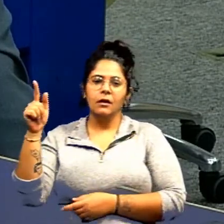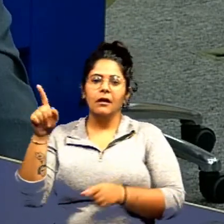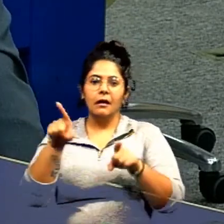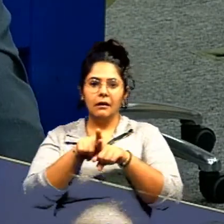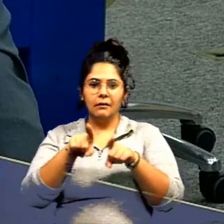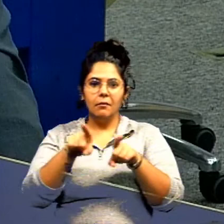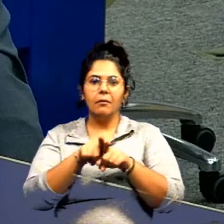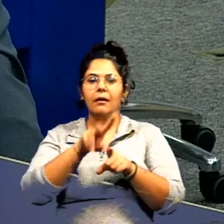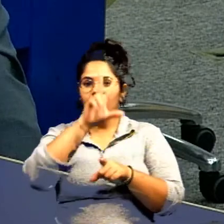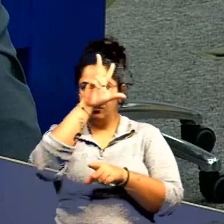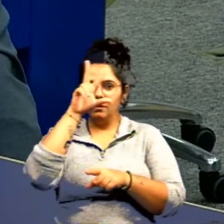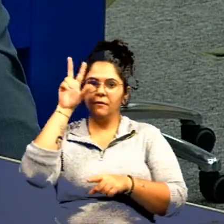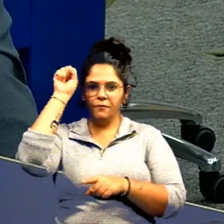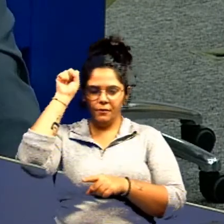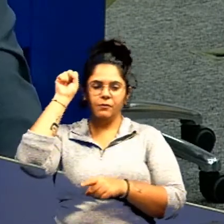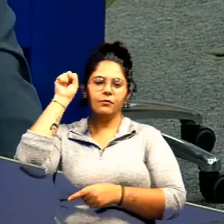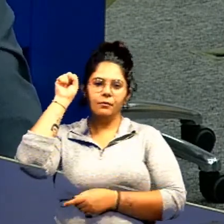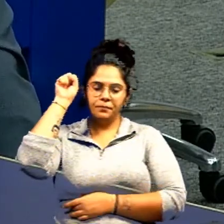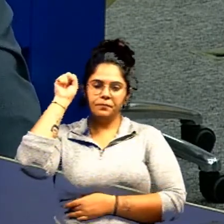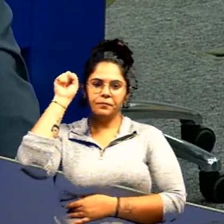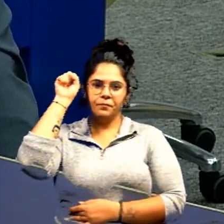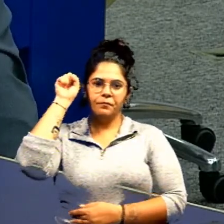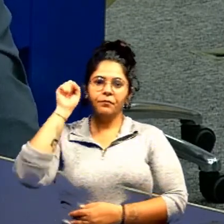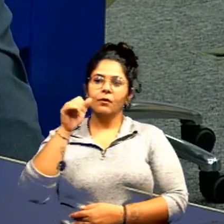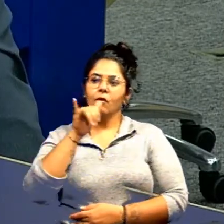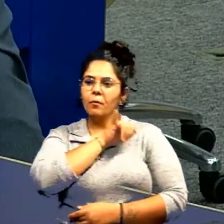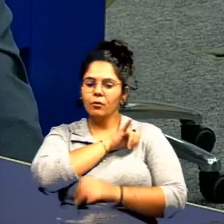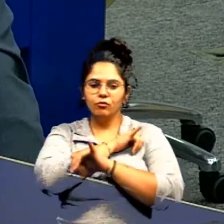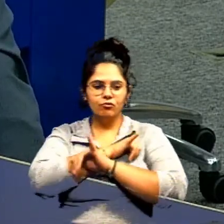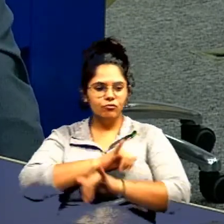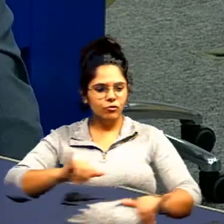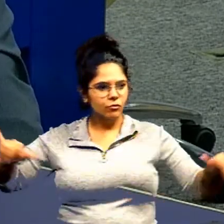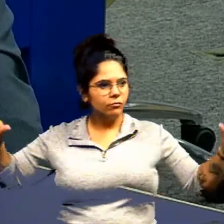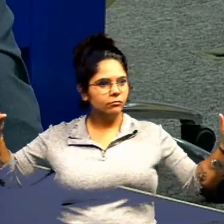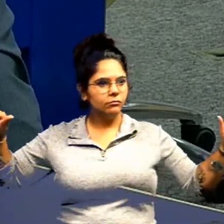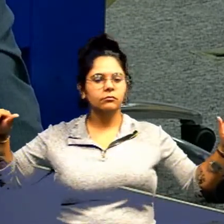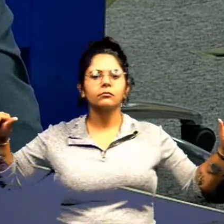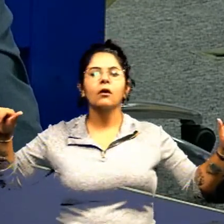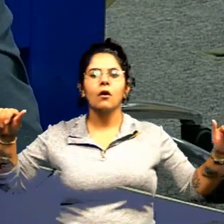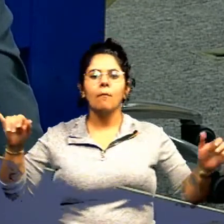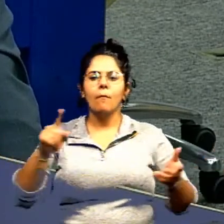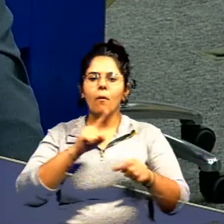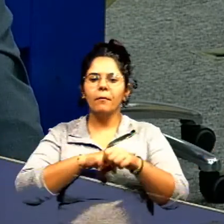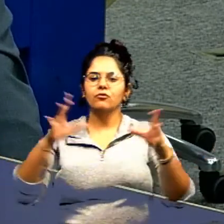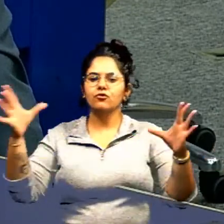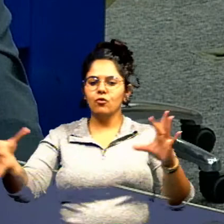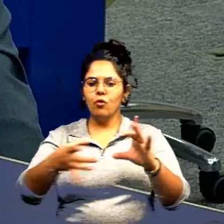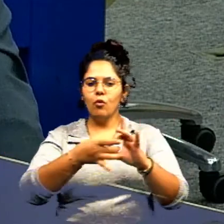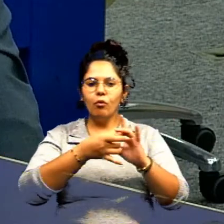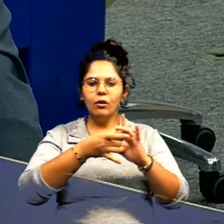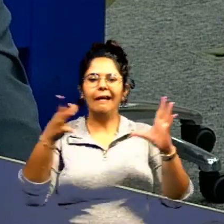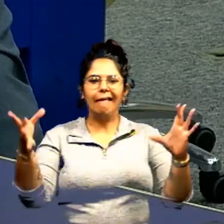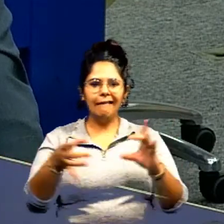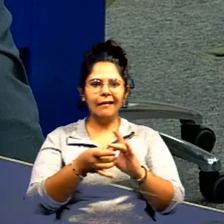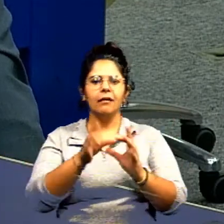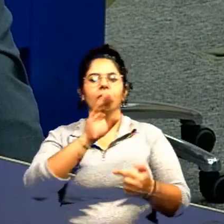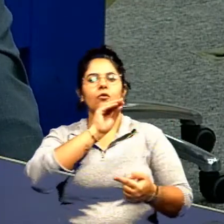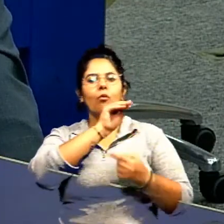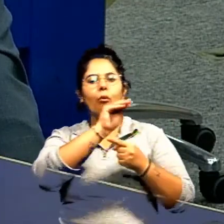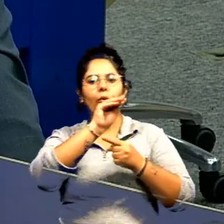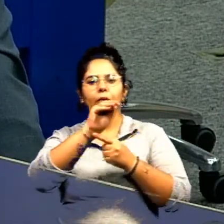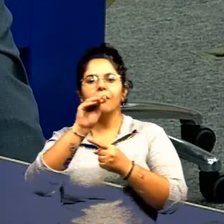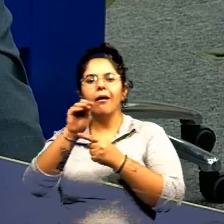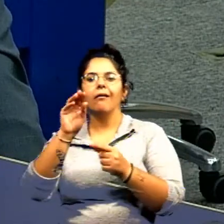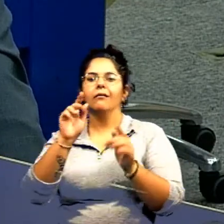da sanção do prefeito e como eu digo para todos é momento de nos unirmos para poder cuidar das pessoas